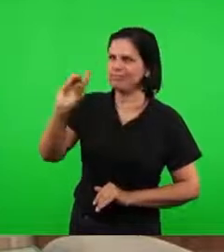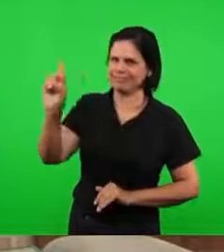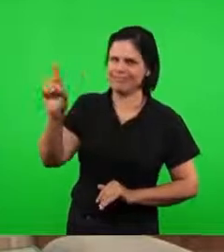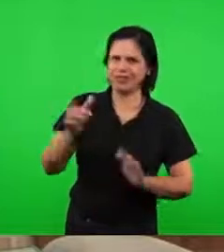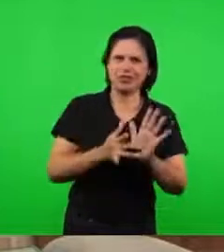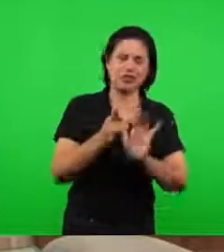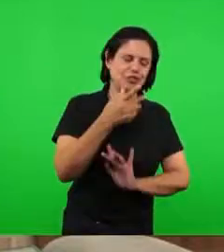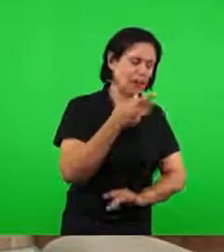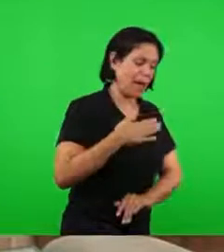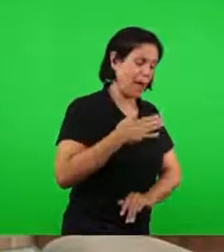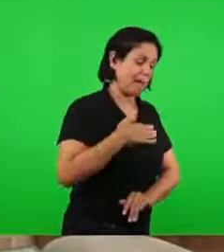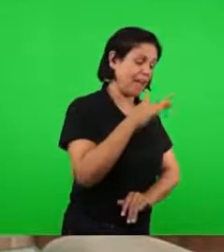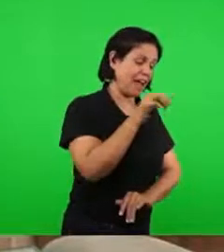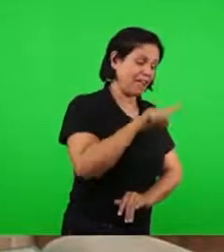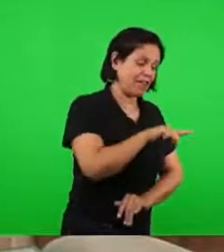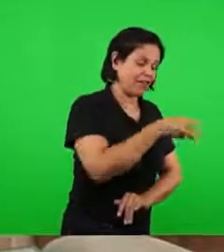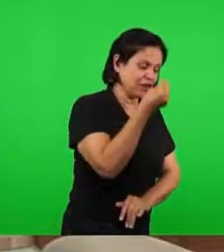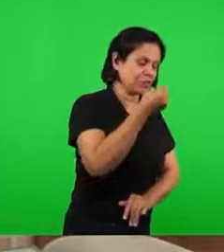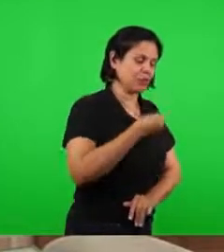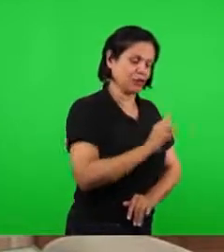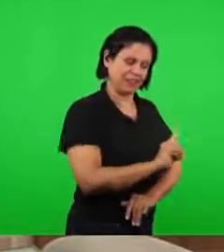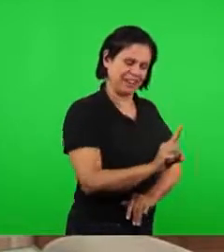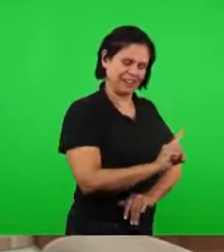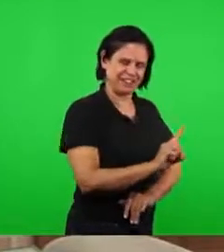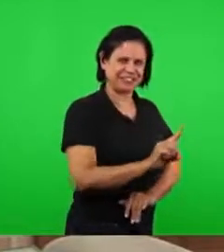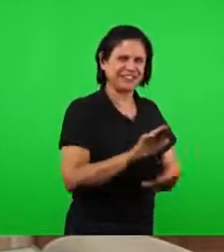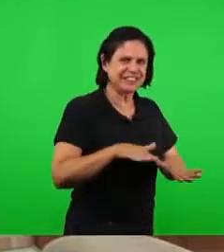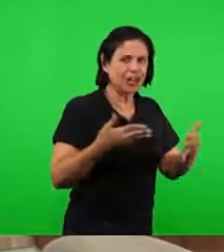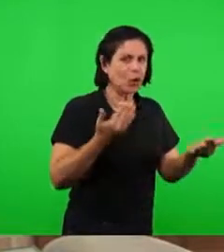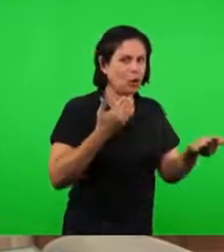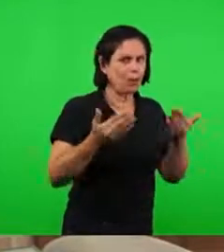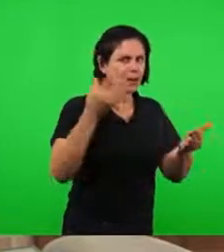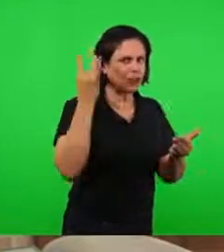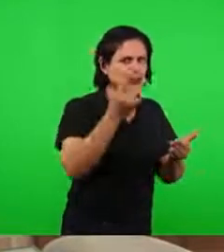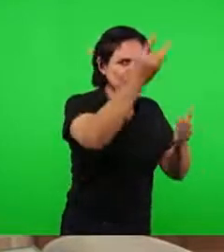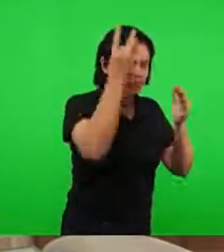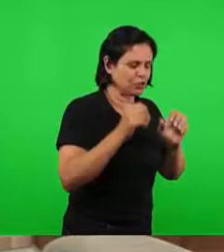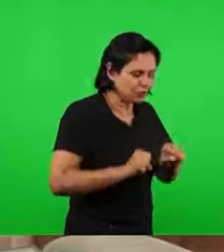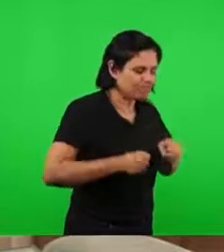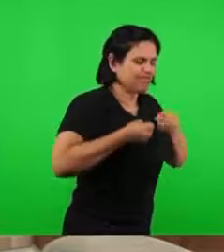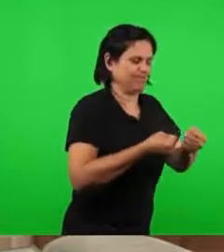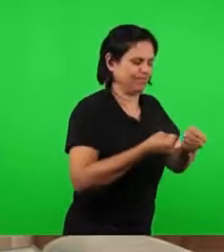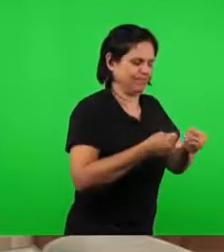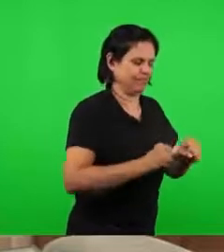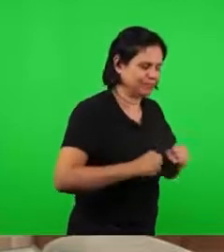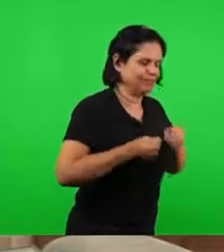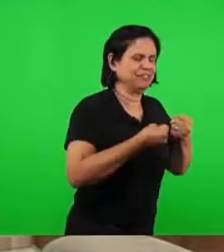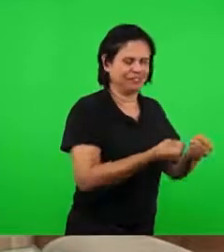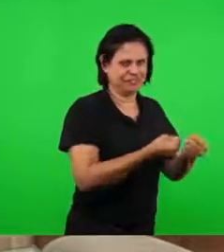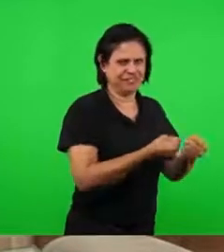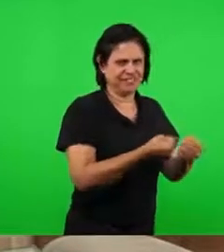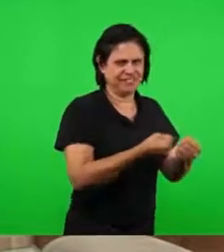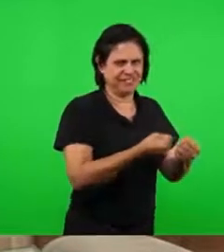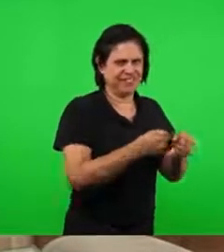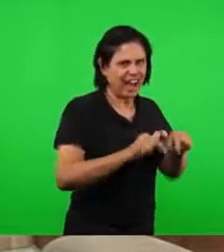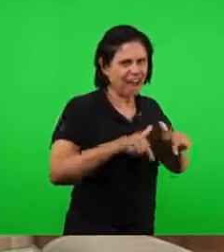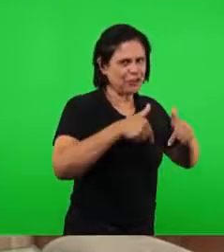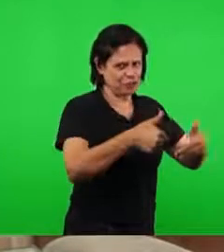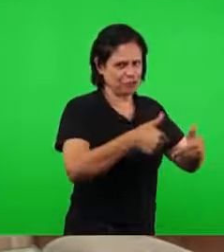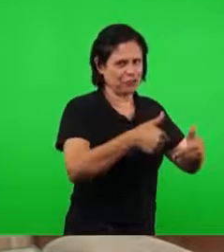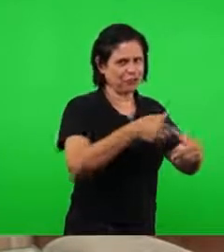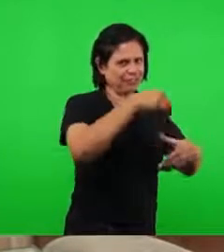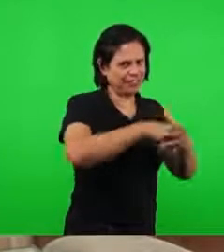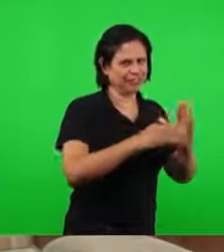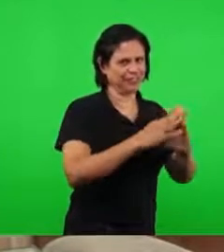minha fé. Então era a fortaleza do Espírito Santo operando aqui nesse tempo profético de Pérgamo na vida da